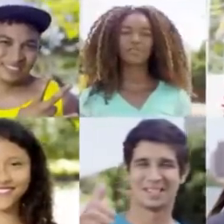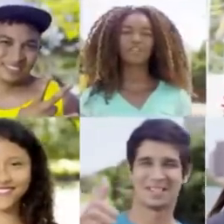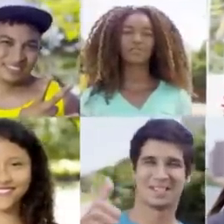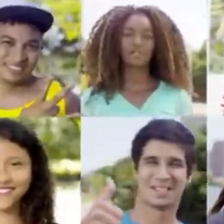Zanotto